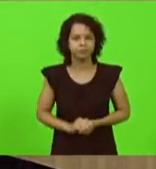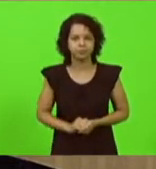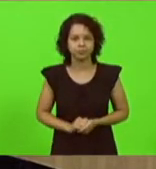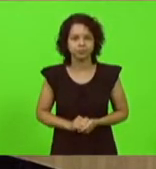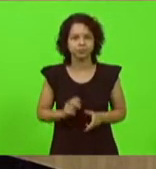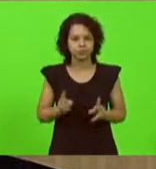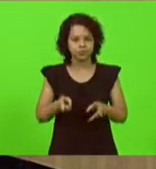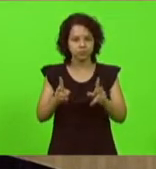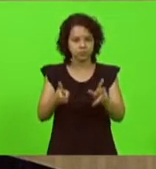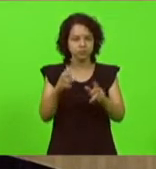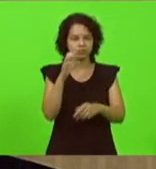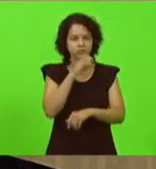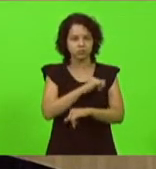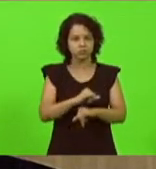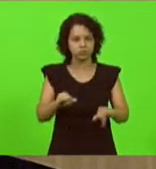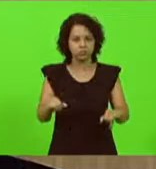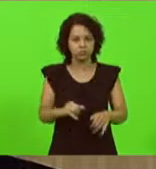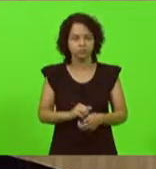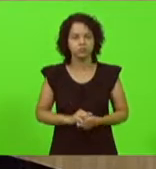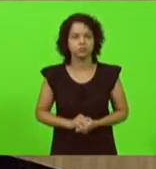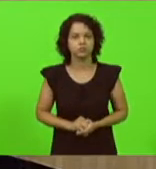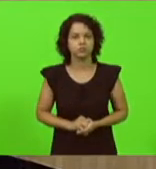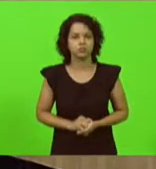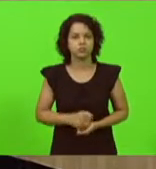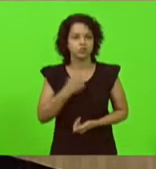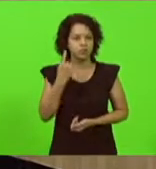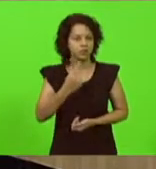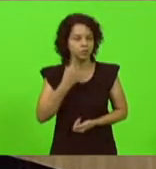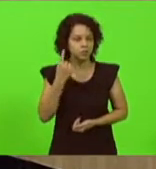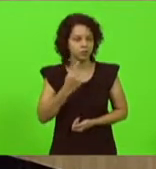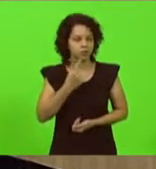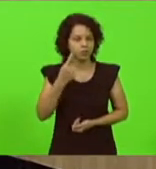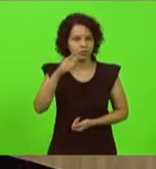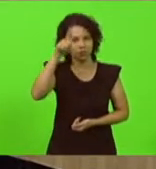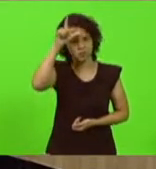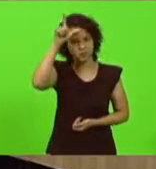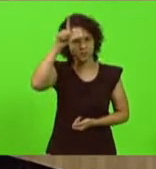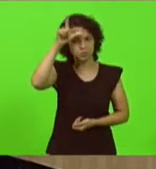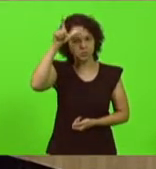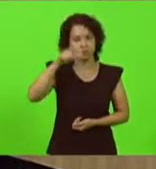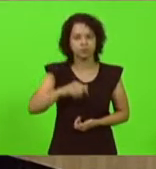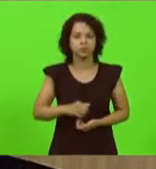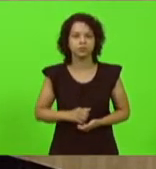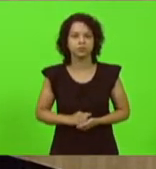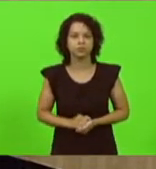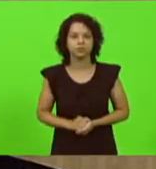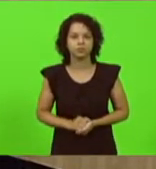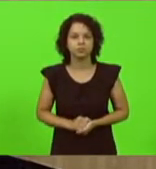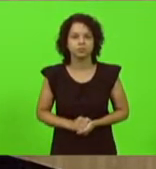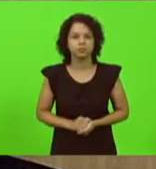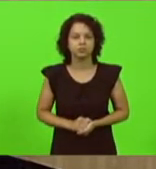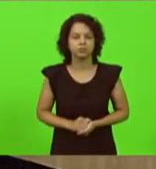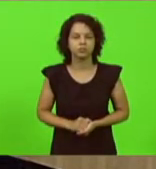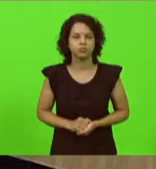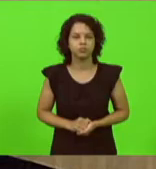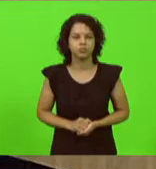breves comunicações com a palavra ao deputado Sargento Lima vossa excelência